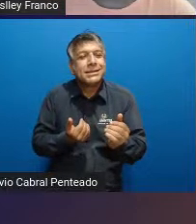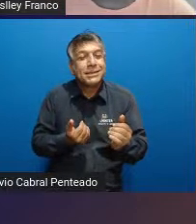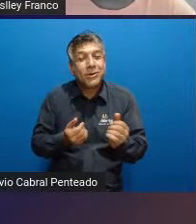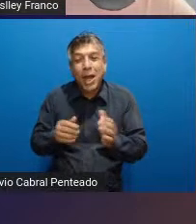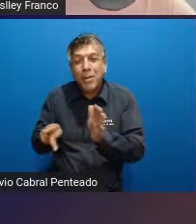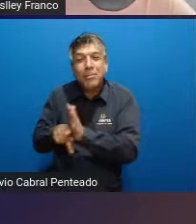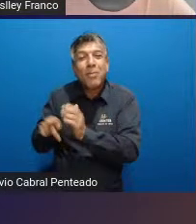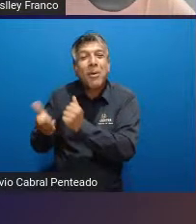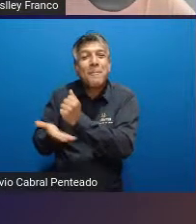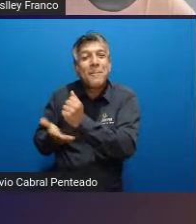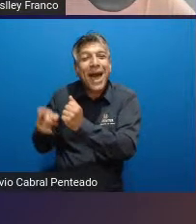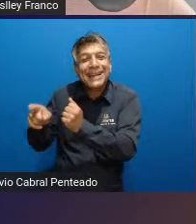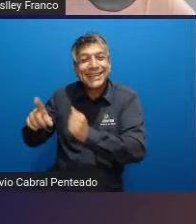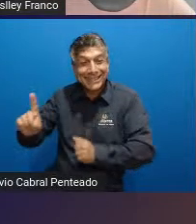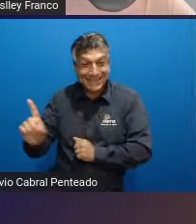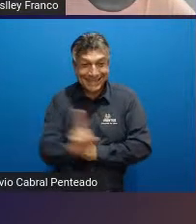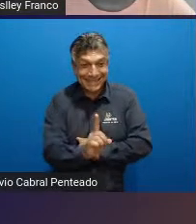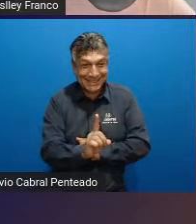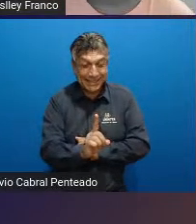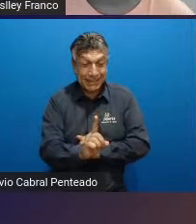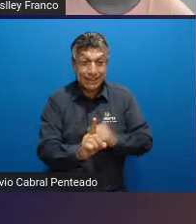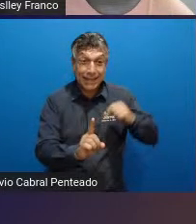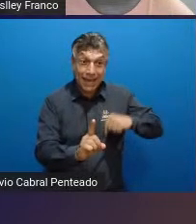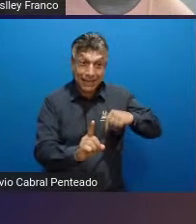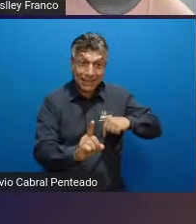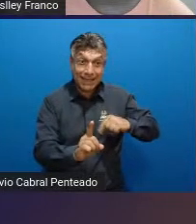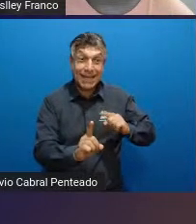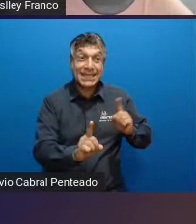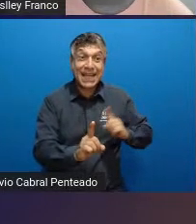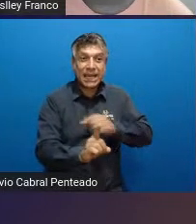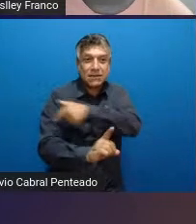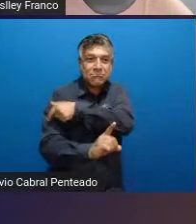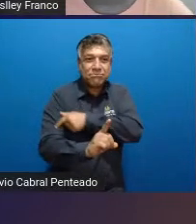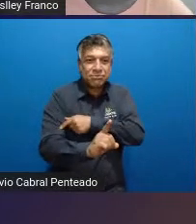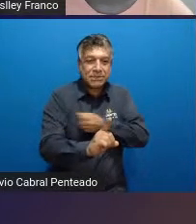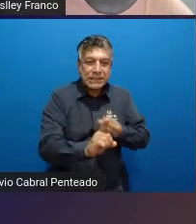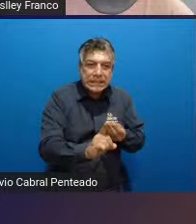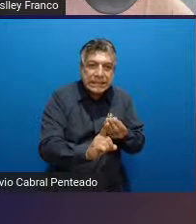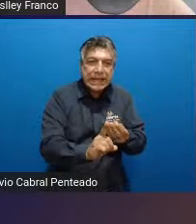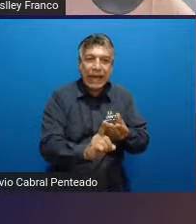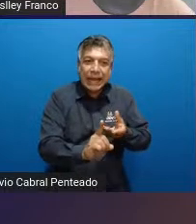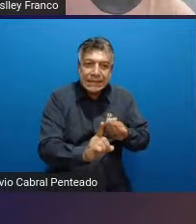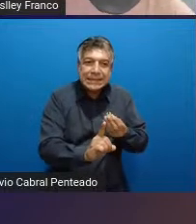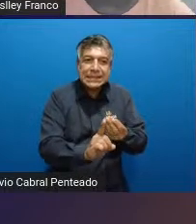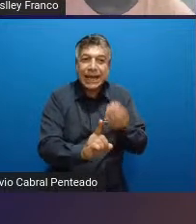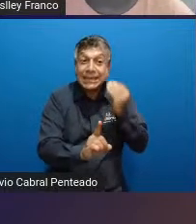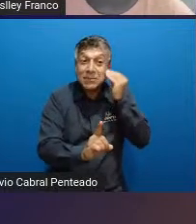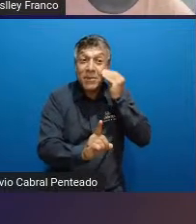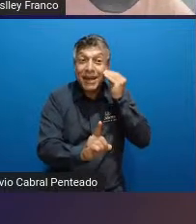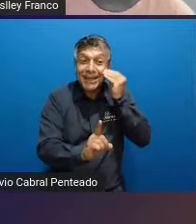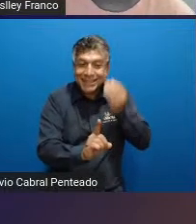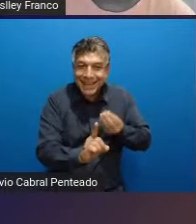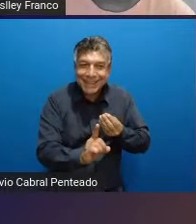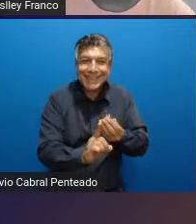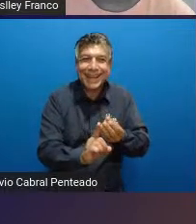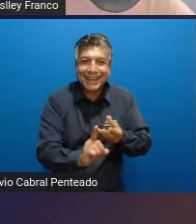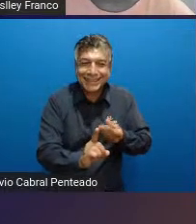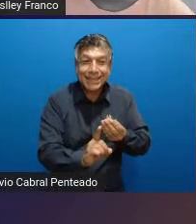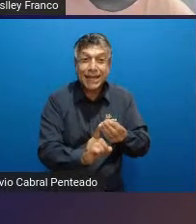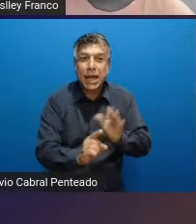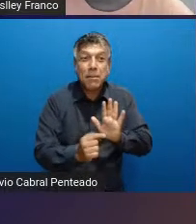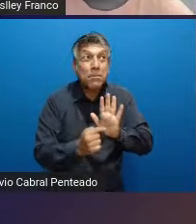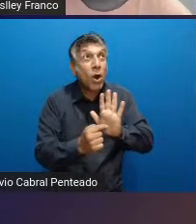o zagueiro quem passa toda sua experiência para ele pega e mostra o